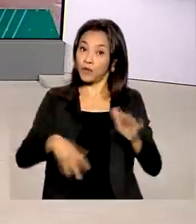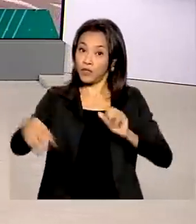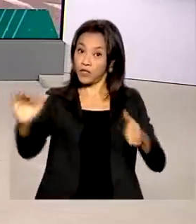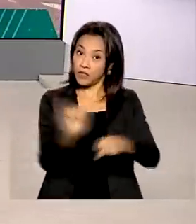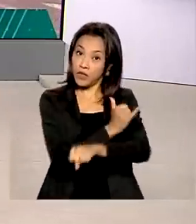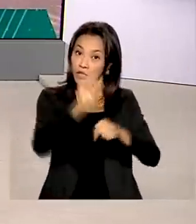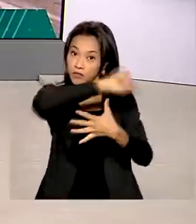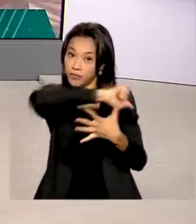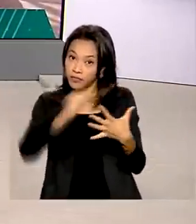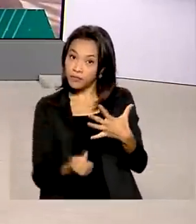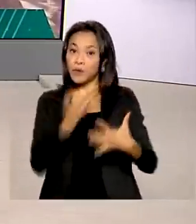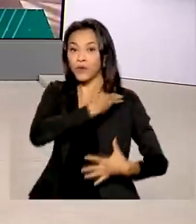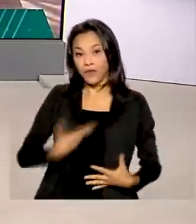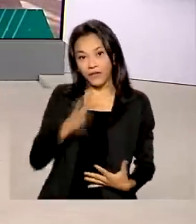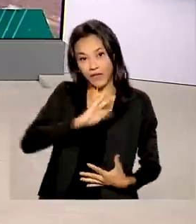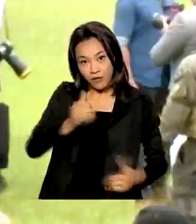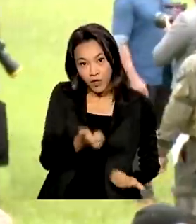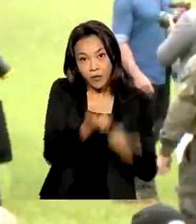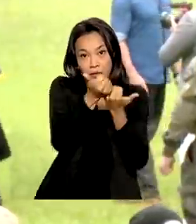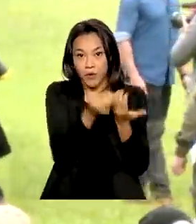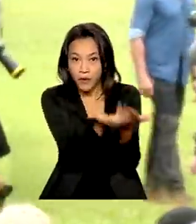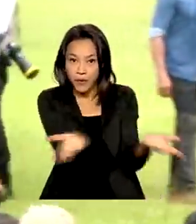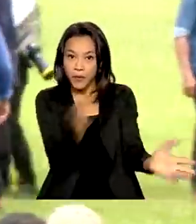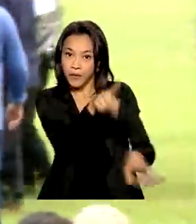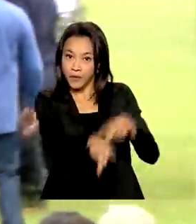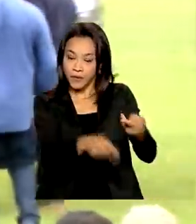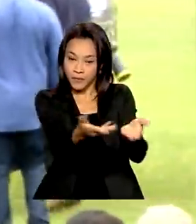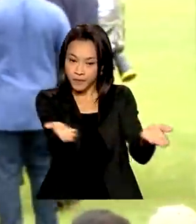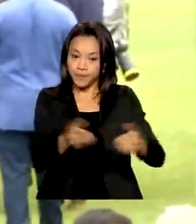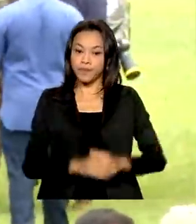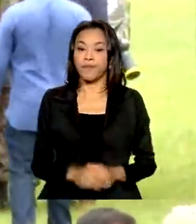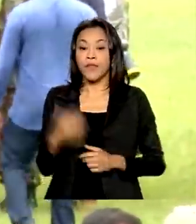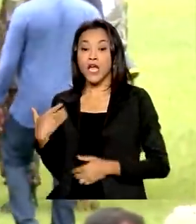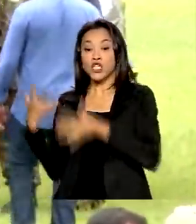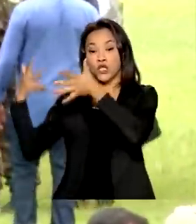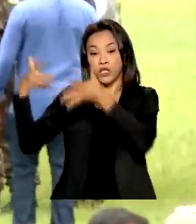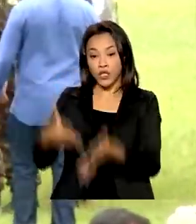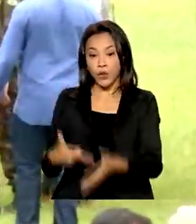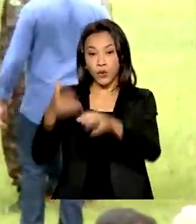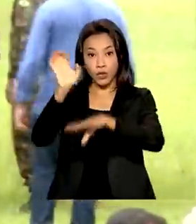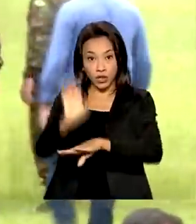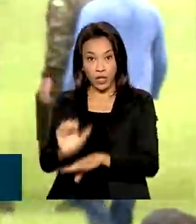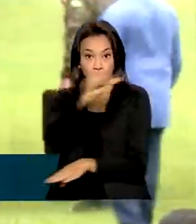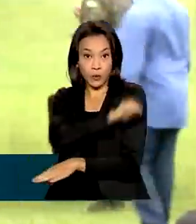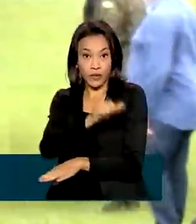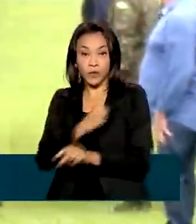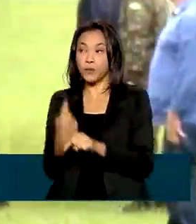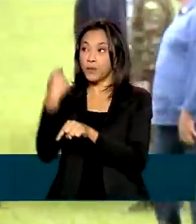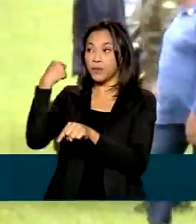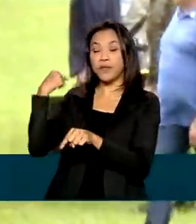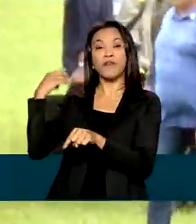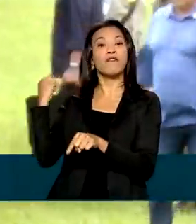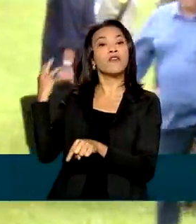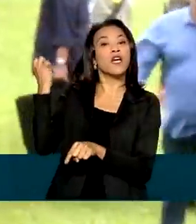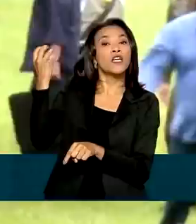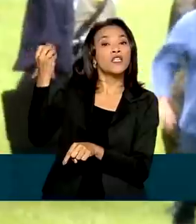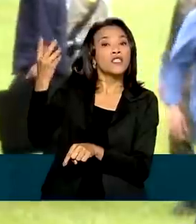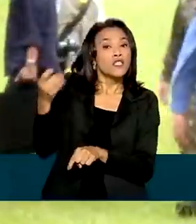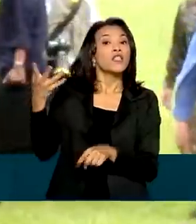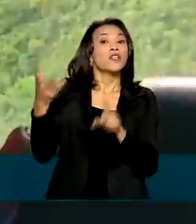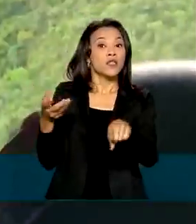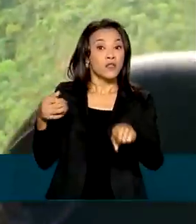de apoio à população. Tão logo desembarcou no Rio de Janeiro, vindo da viagem oficial ao leste europeu, o presidente